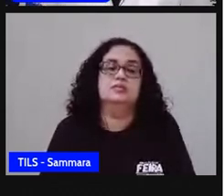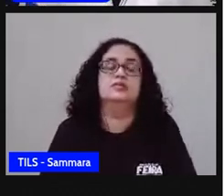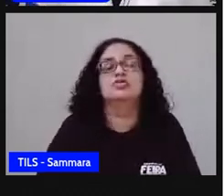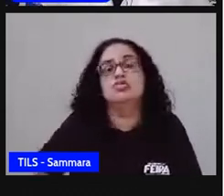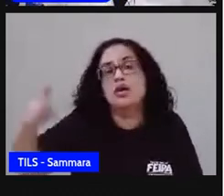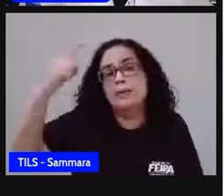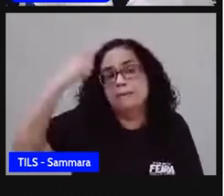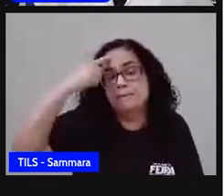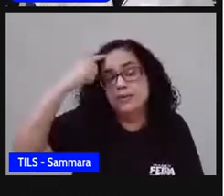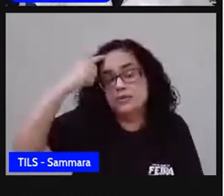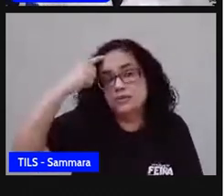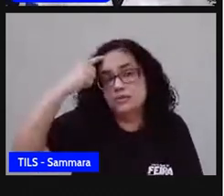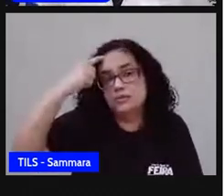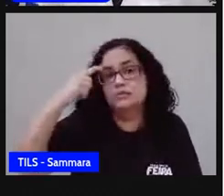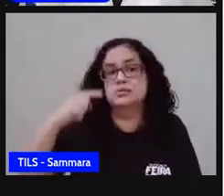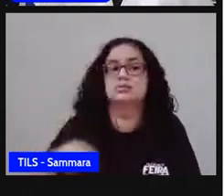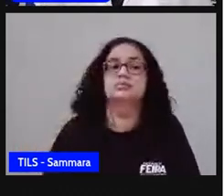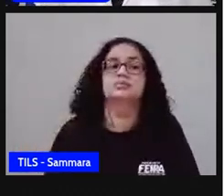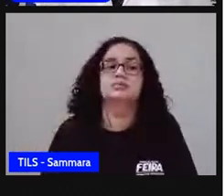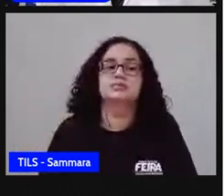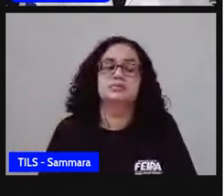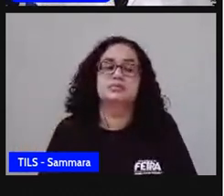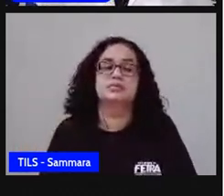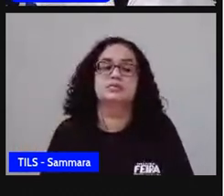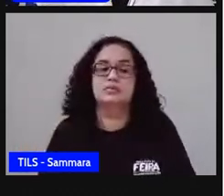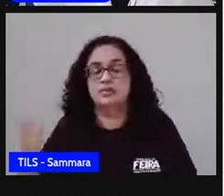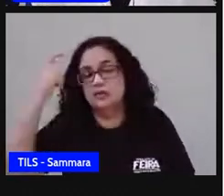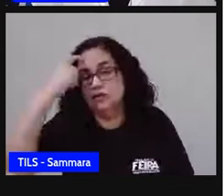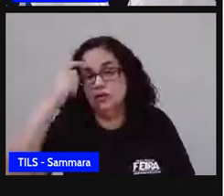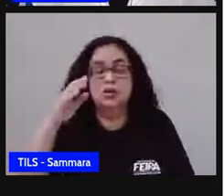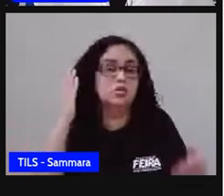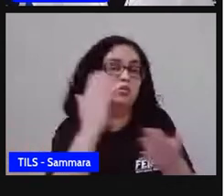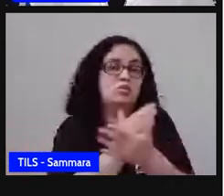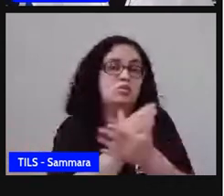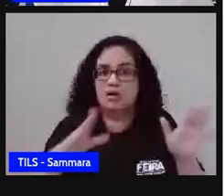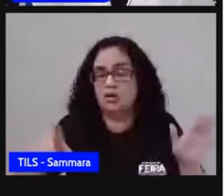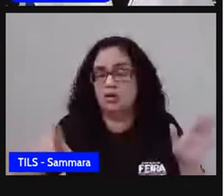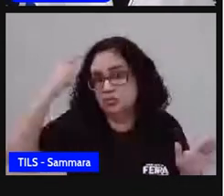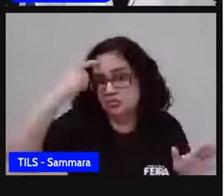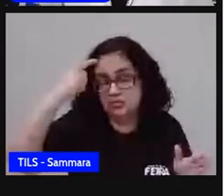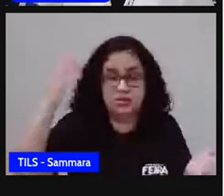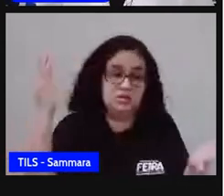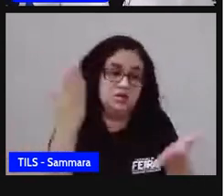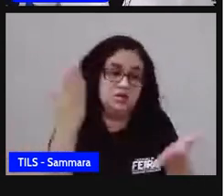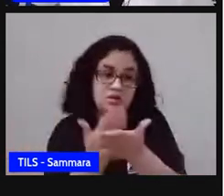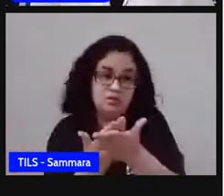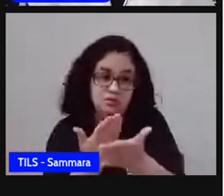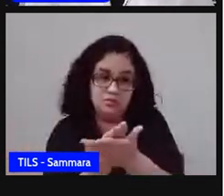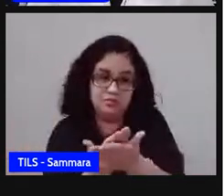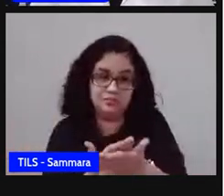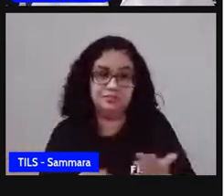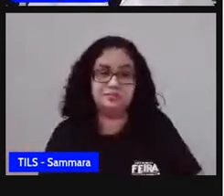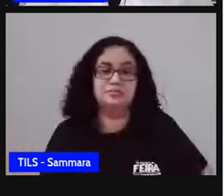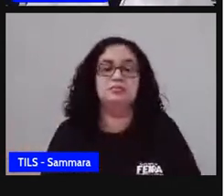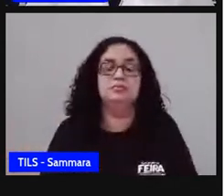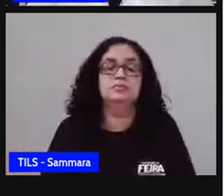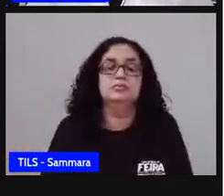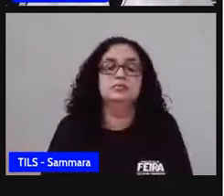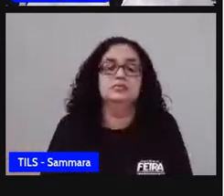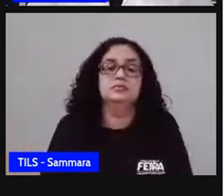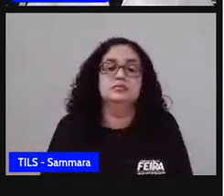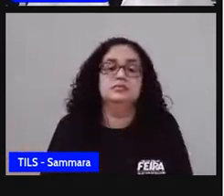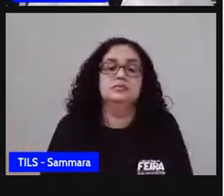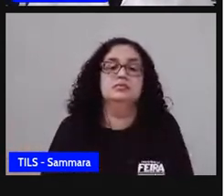vai refletir mais um pouquinho, tá? A reflexão não acaba aqui nessa aula, não. E aí,